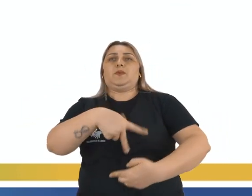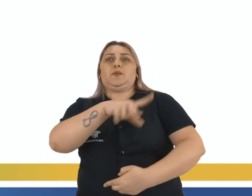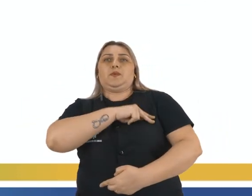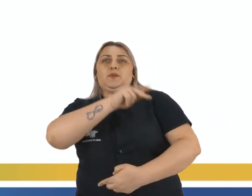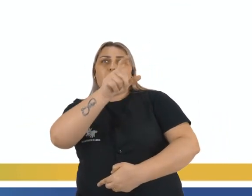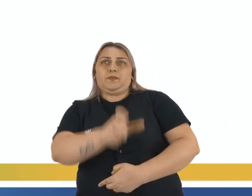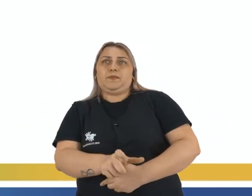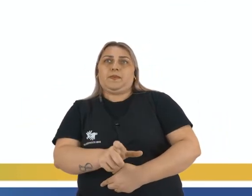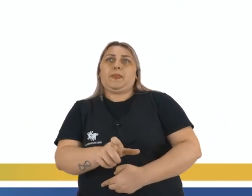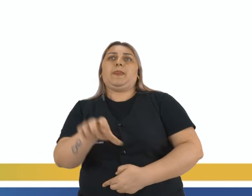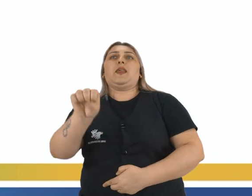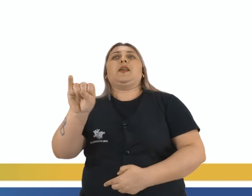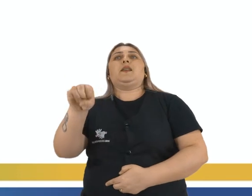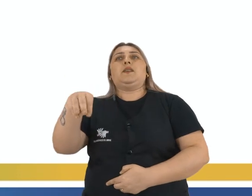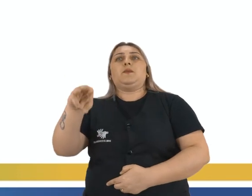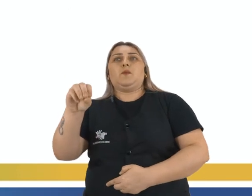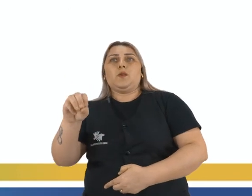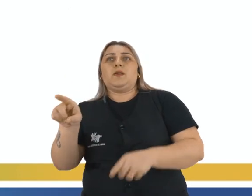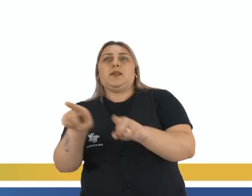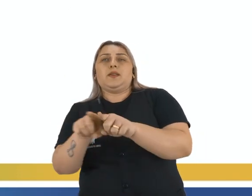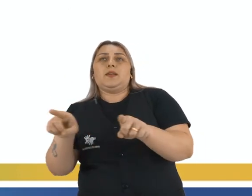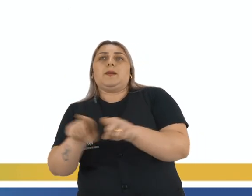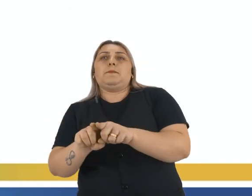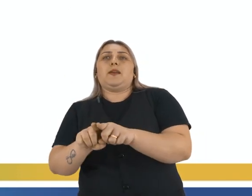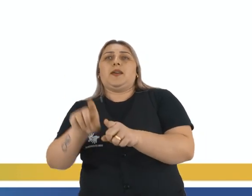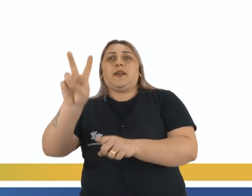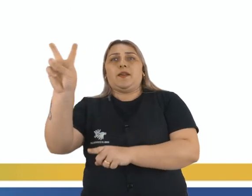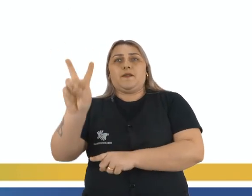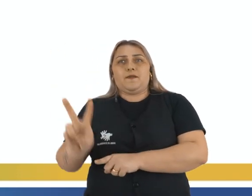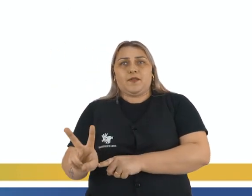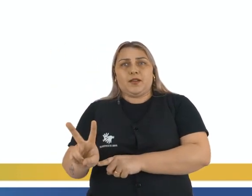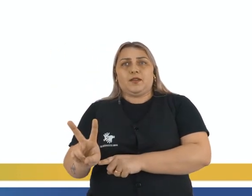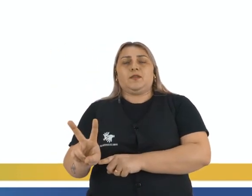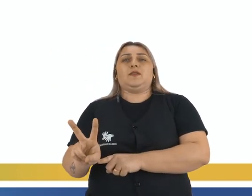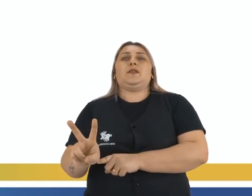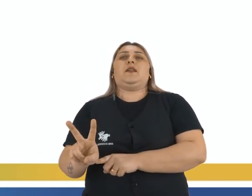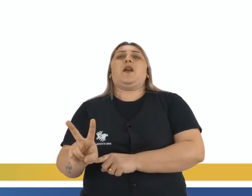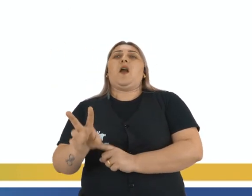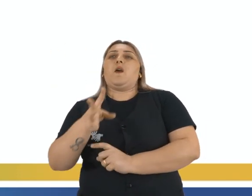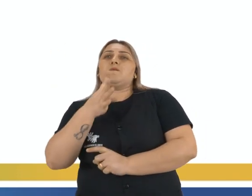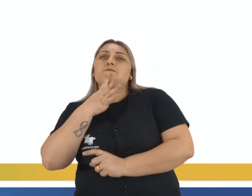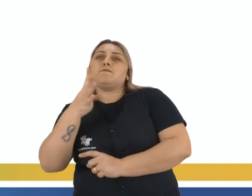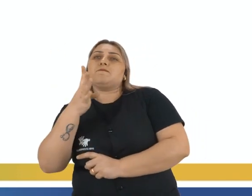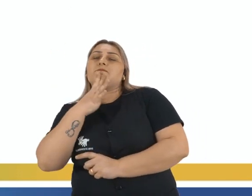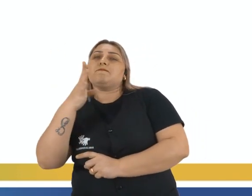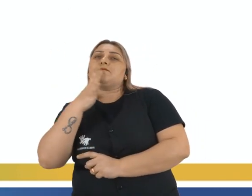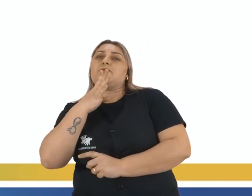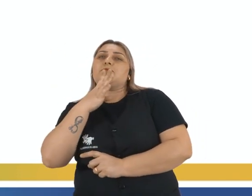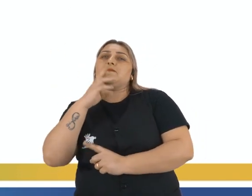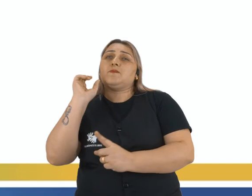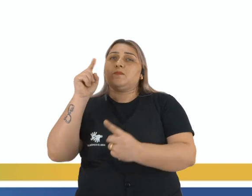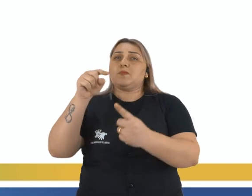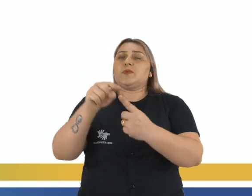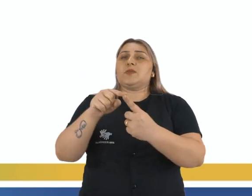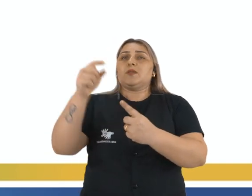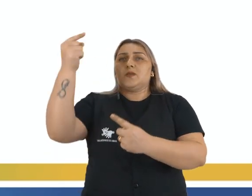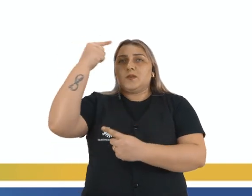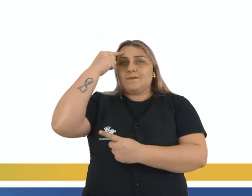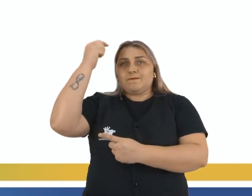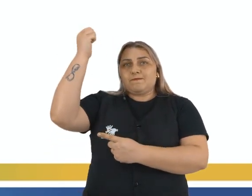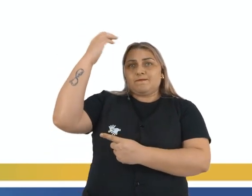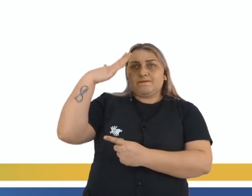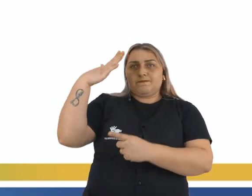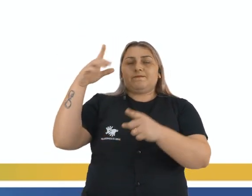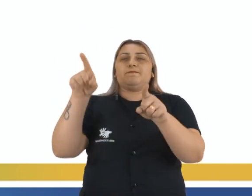E Simón Bolívar, venezuelano, que conhecendo os ideais iluministas e também conhecendo